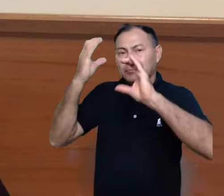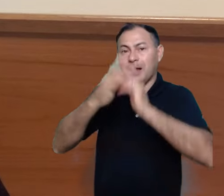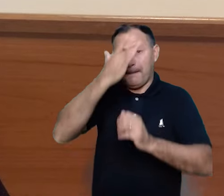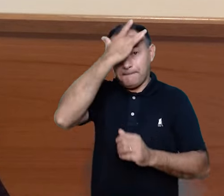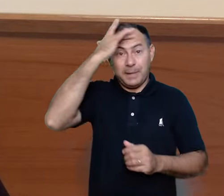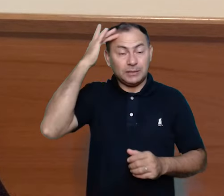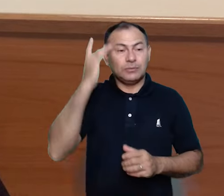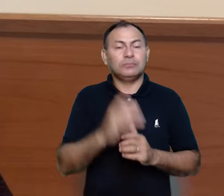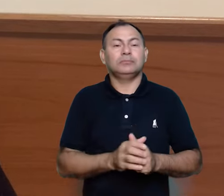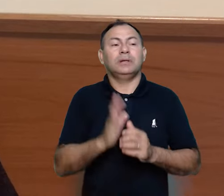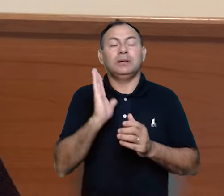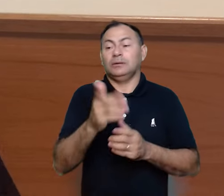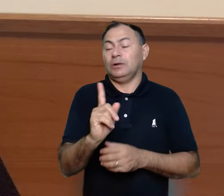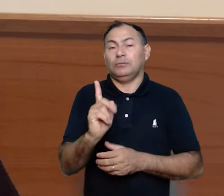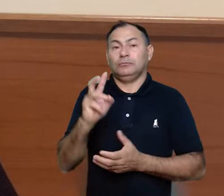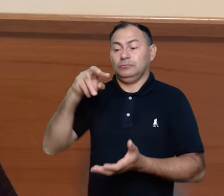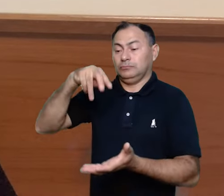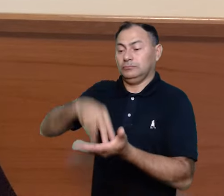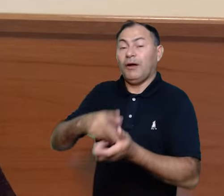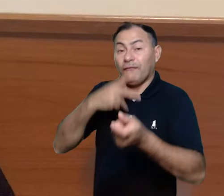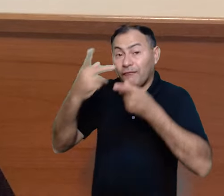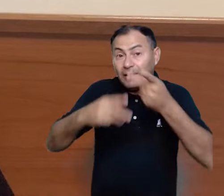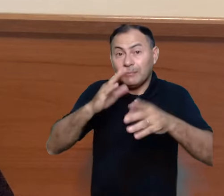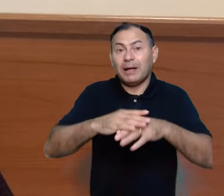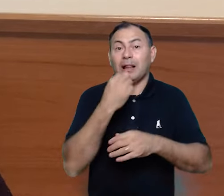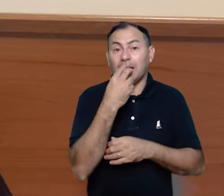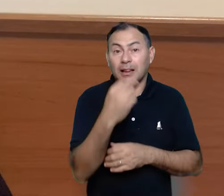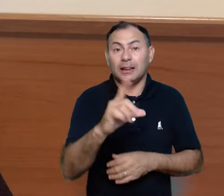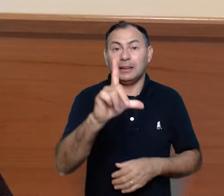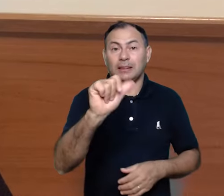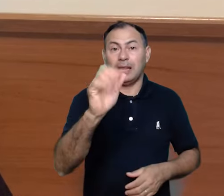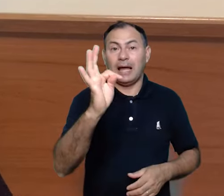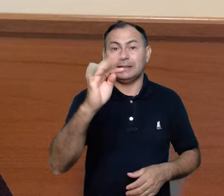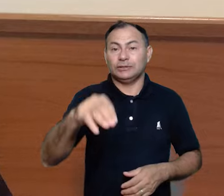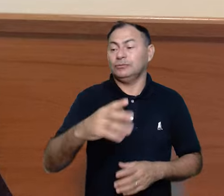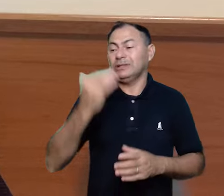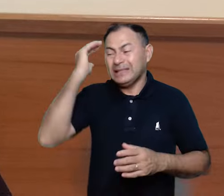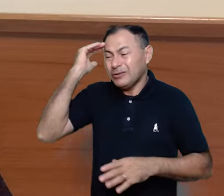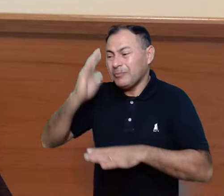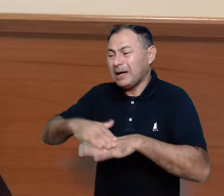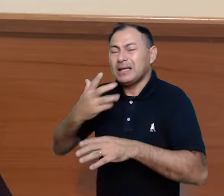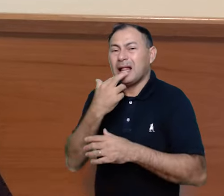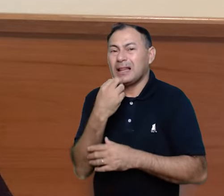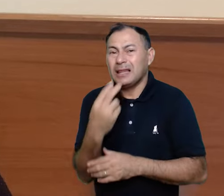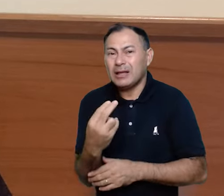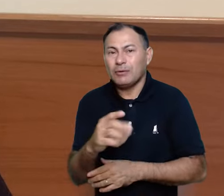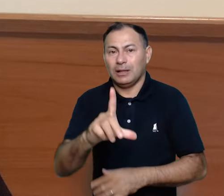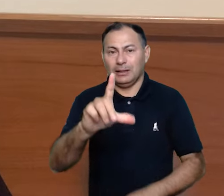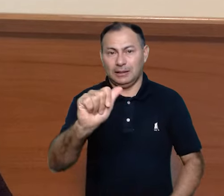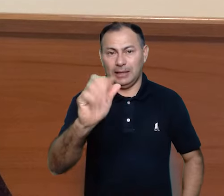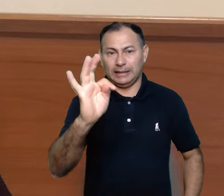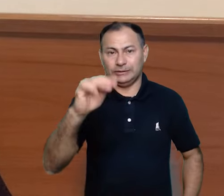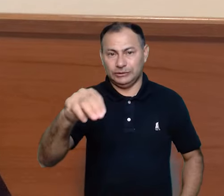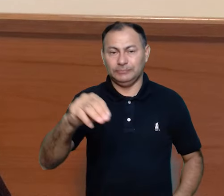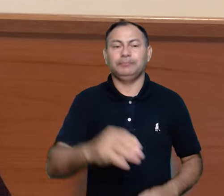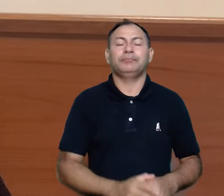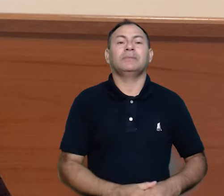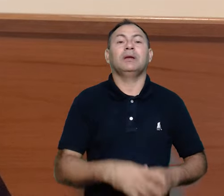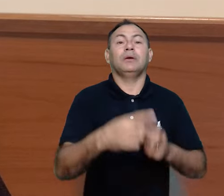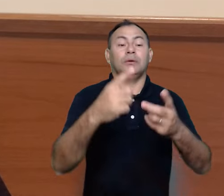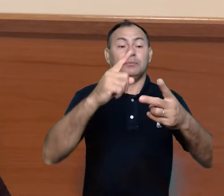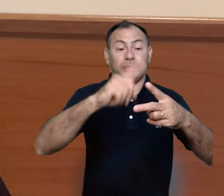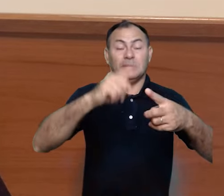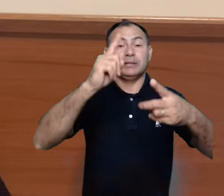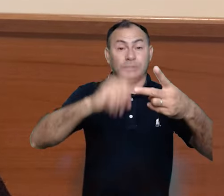as pessoas já não estavam mais falando latim e já não entendiam mais o latim. O segundo